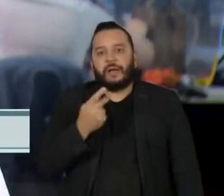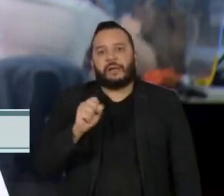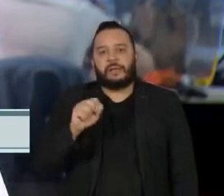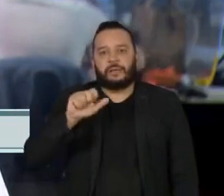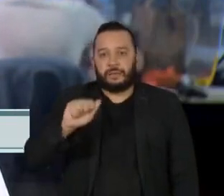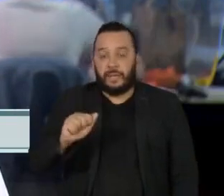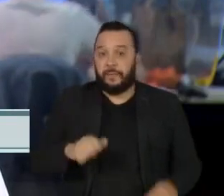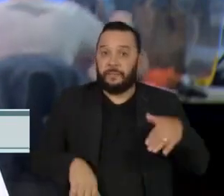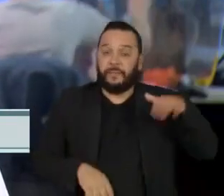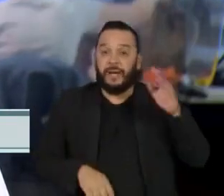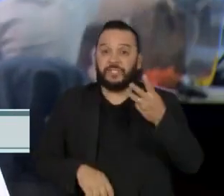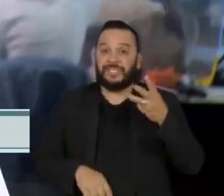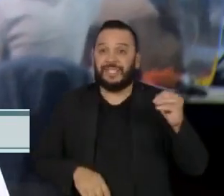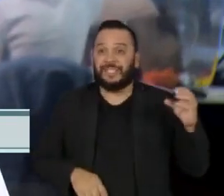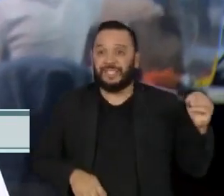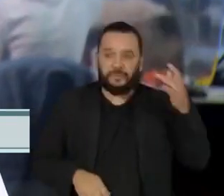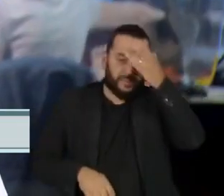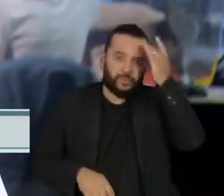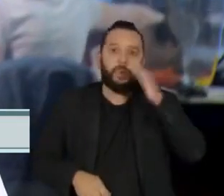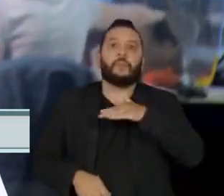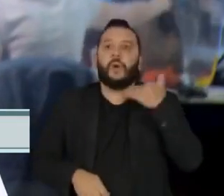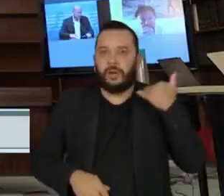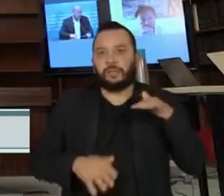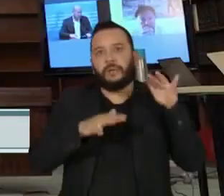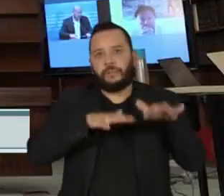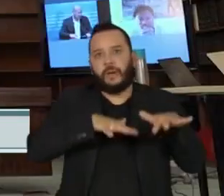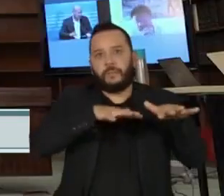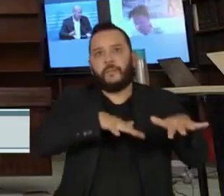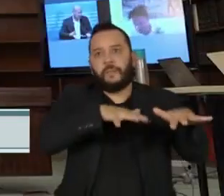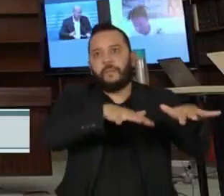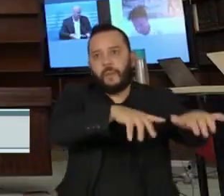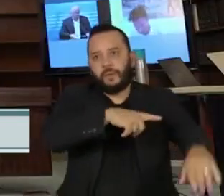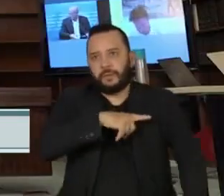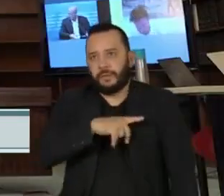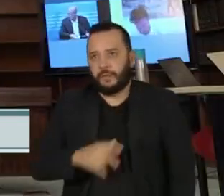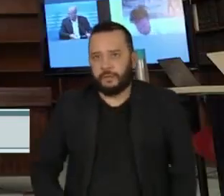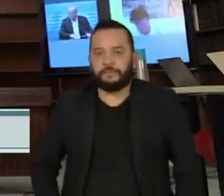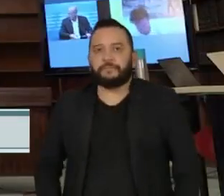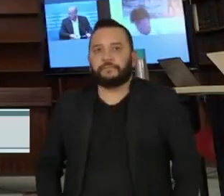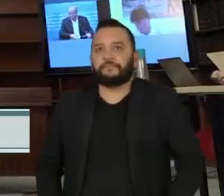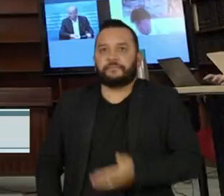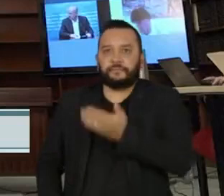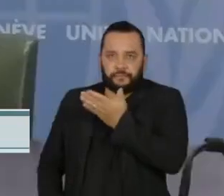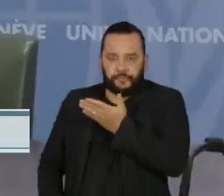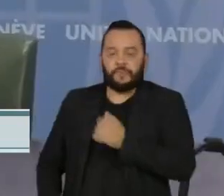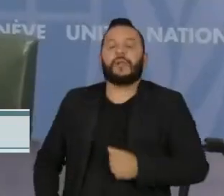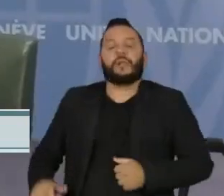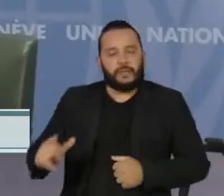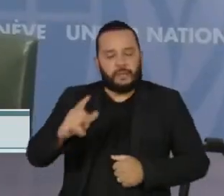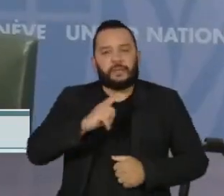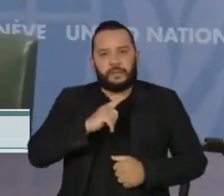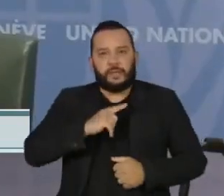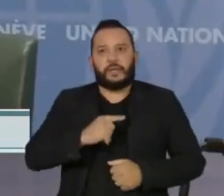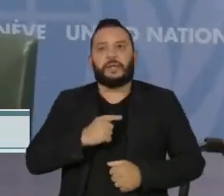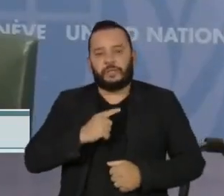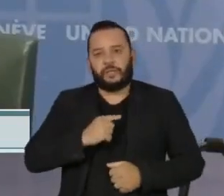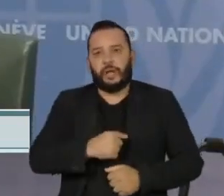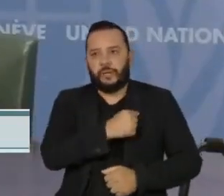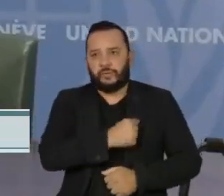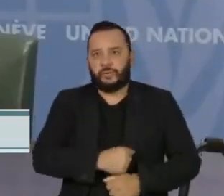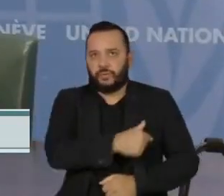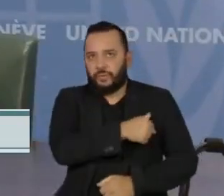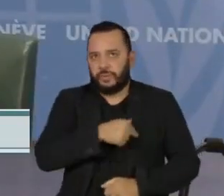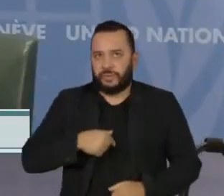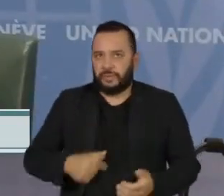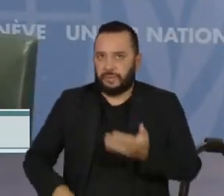mortas pela polícia iraniana nas manifestações. Em Genebra, Jeremy Lawrence, porta-voz da Agência de Direitos